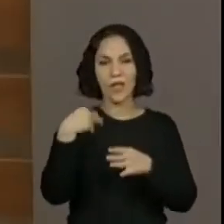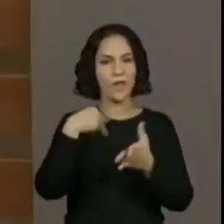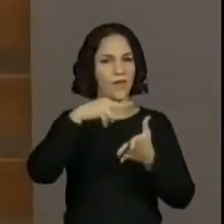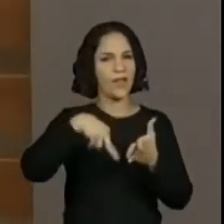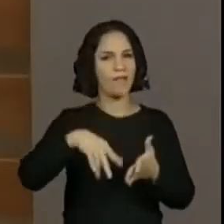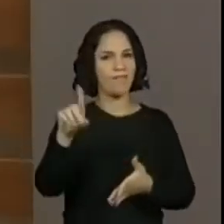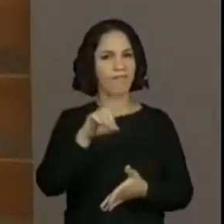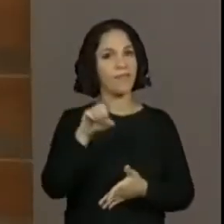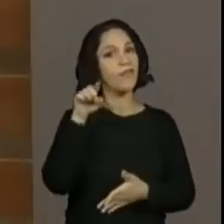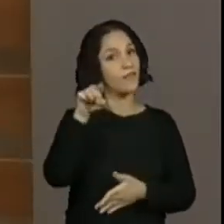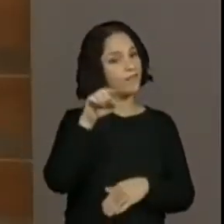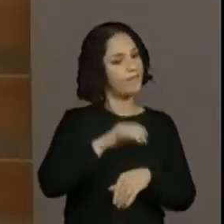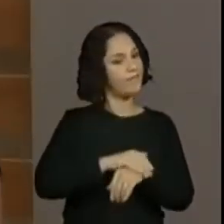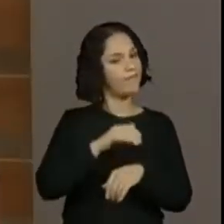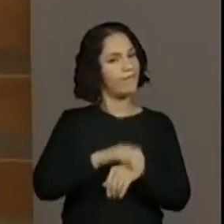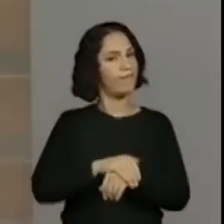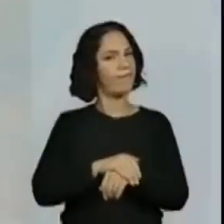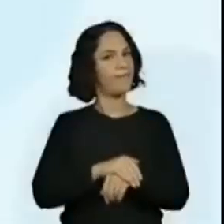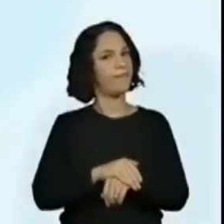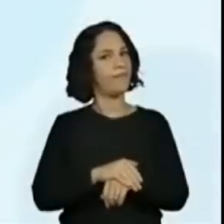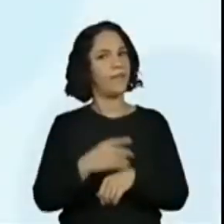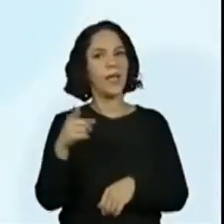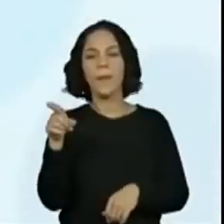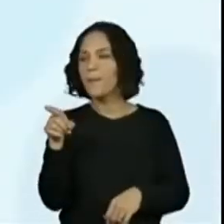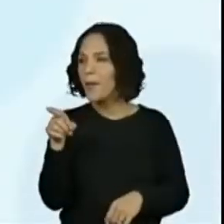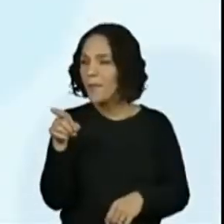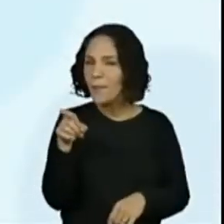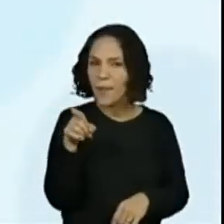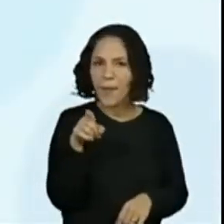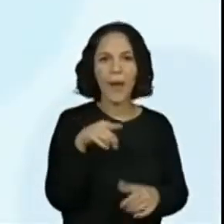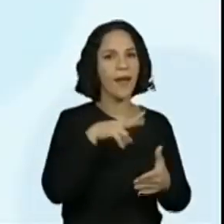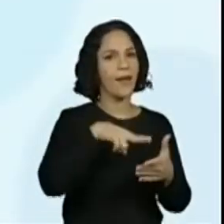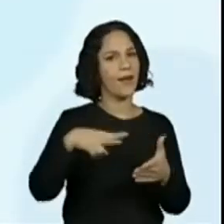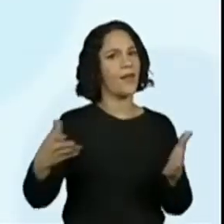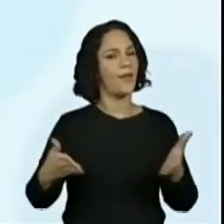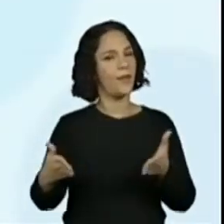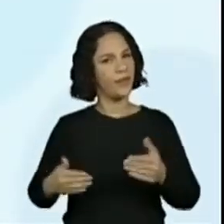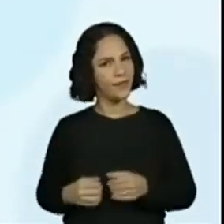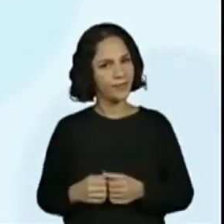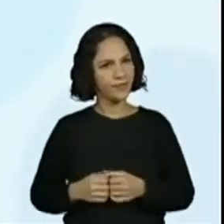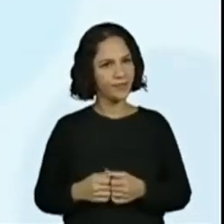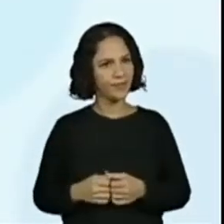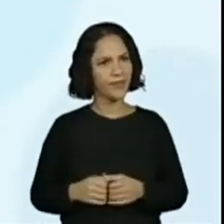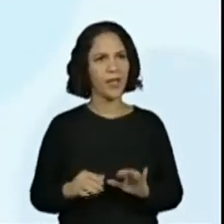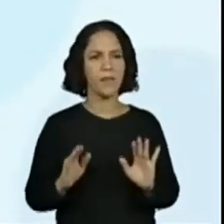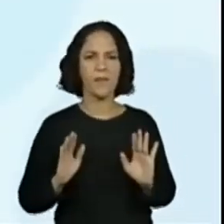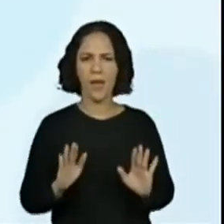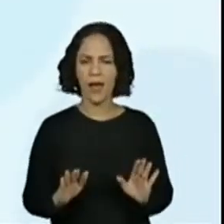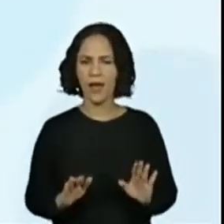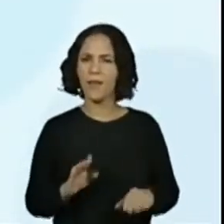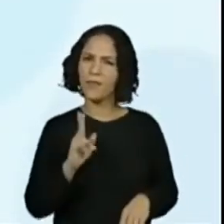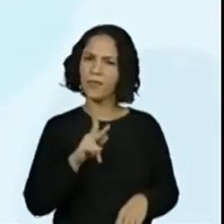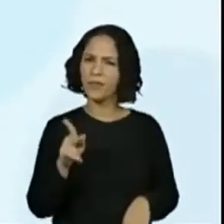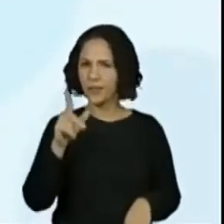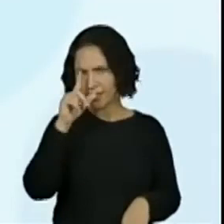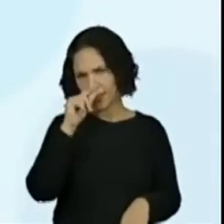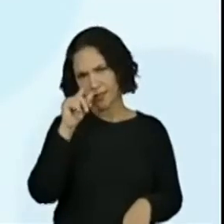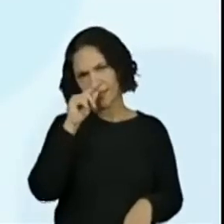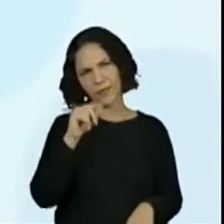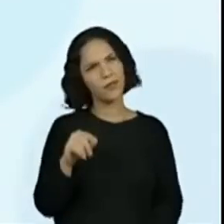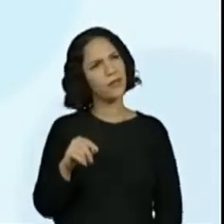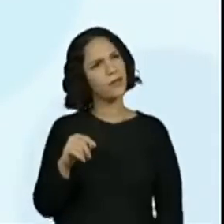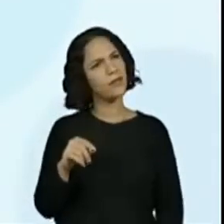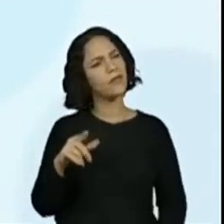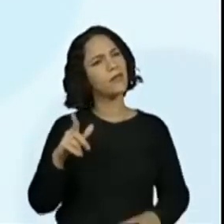ler dessa vez, não. Agora é para a gente fechar com chave de ouro esse momento. Professora Ana Paula, com a letra